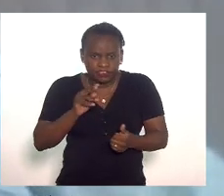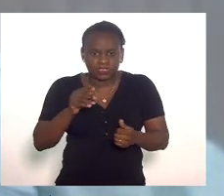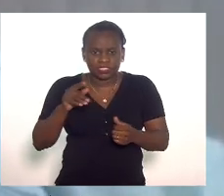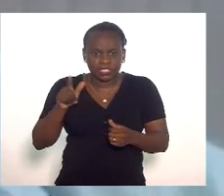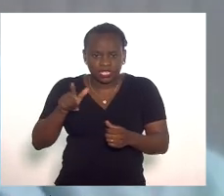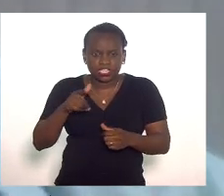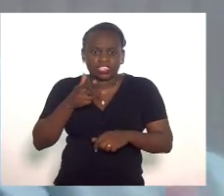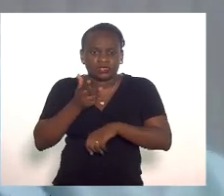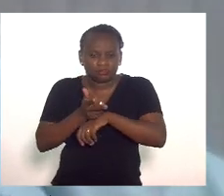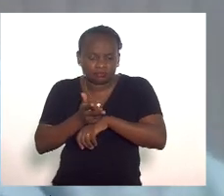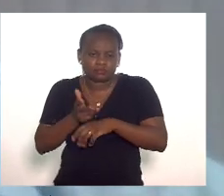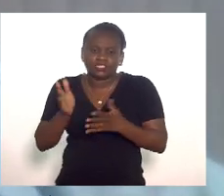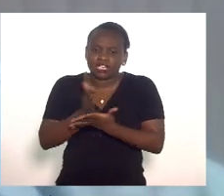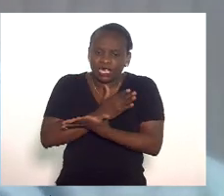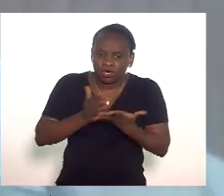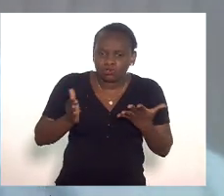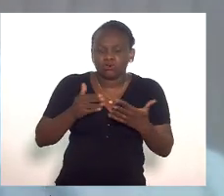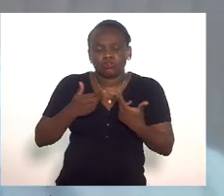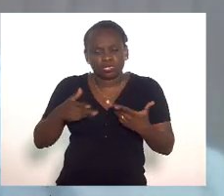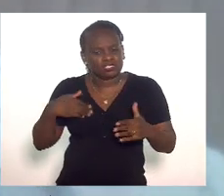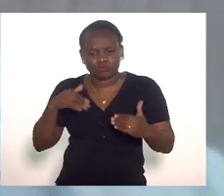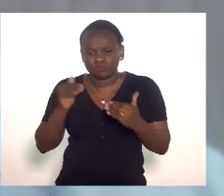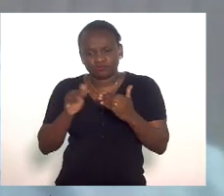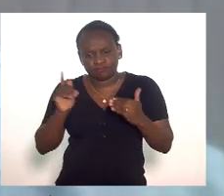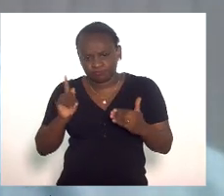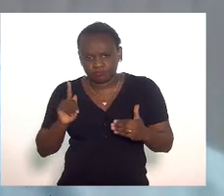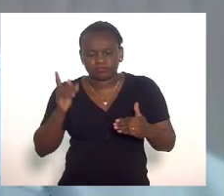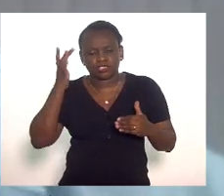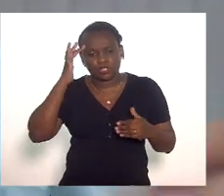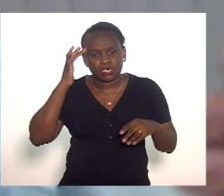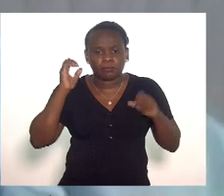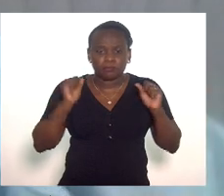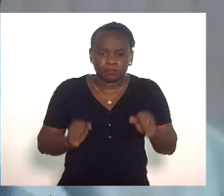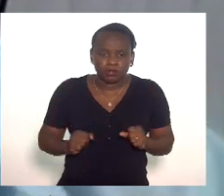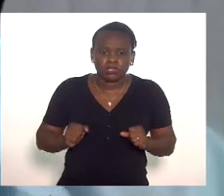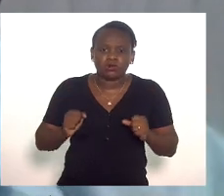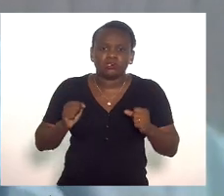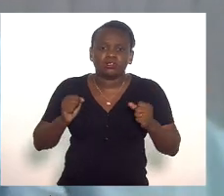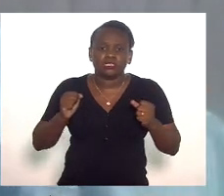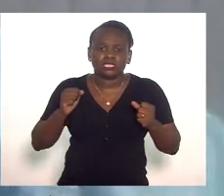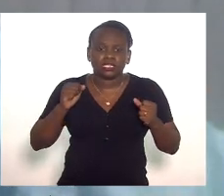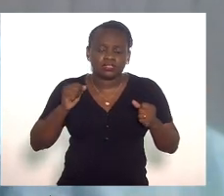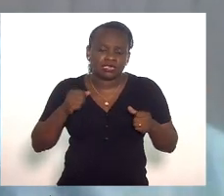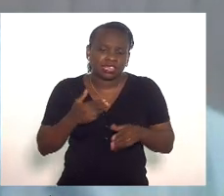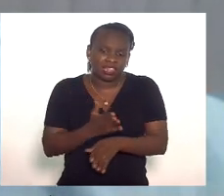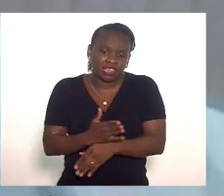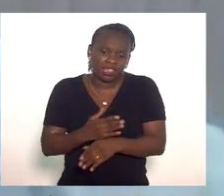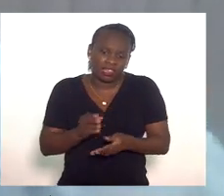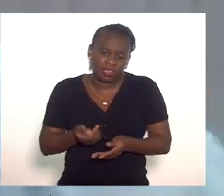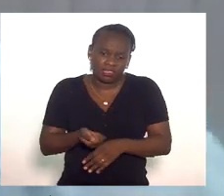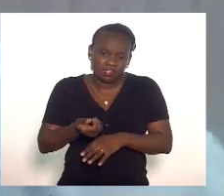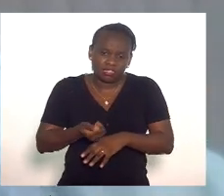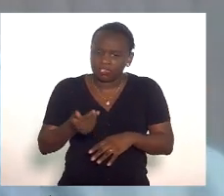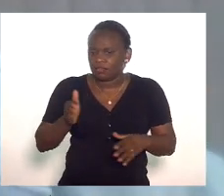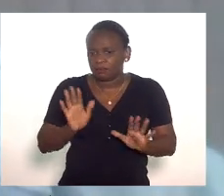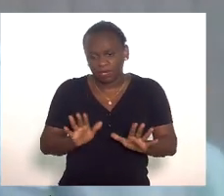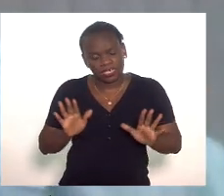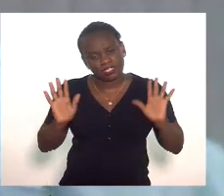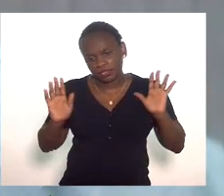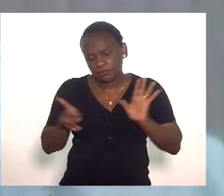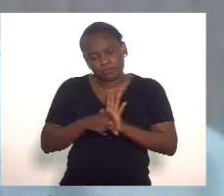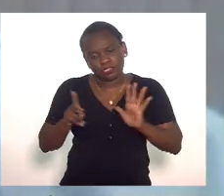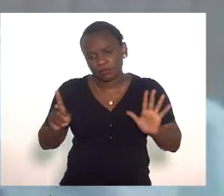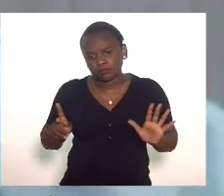live discordo de alguns pontos em que eu acho que poderia ter sido talvez mais permissivo e alguns outros mais restritivos mas isso faz